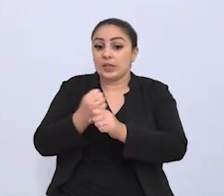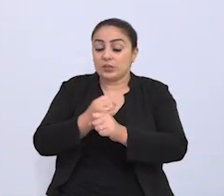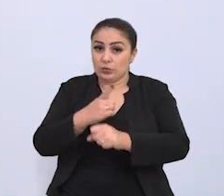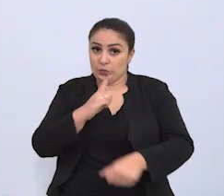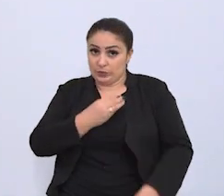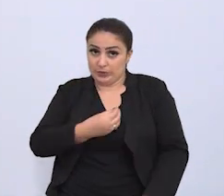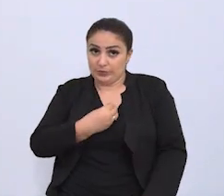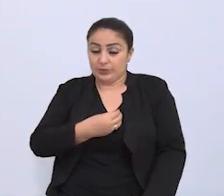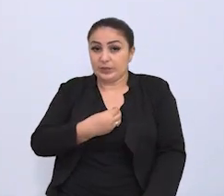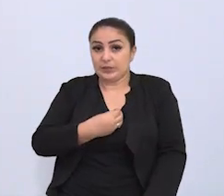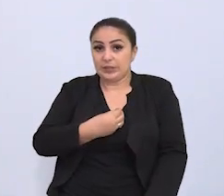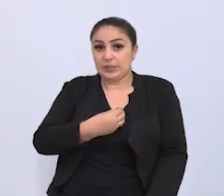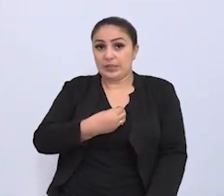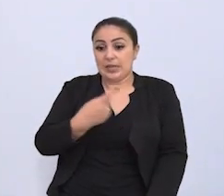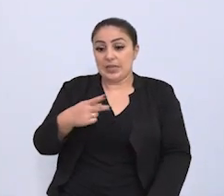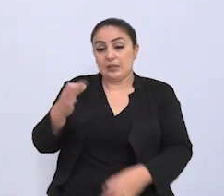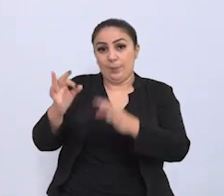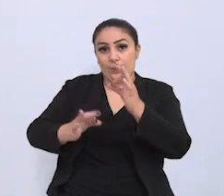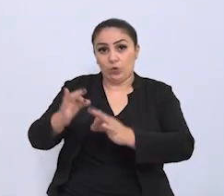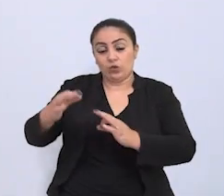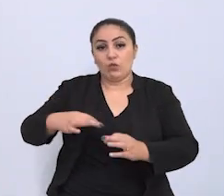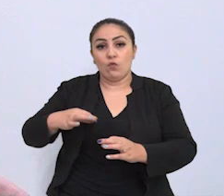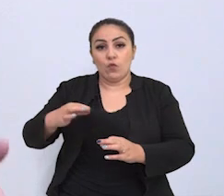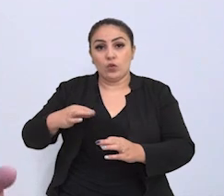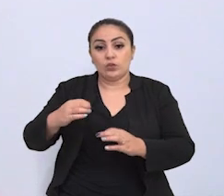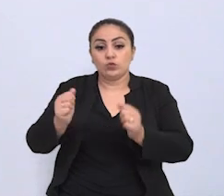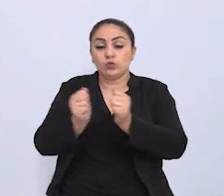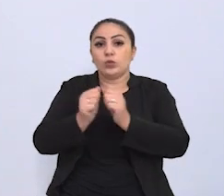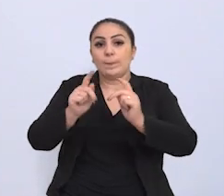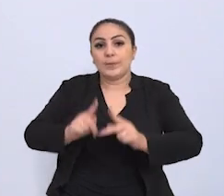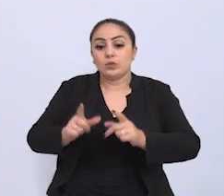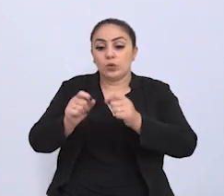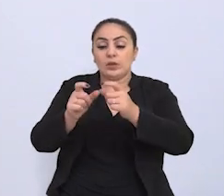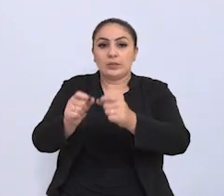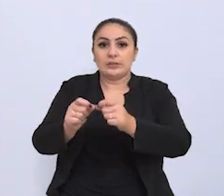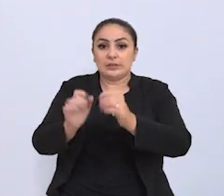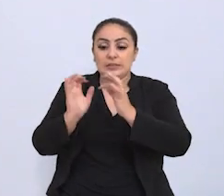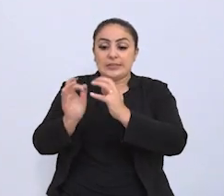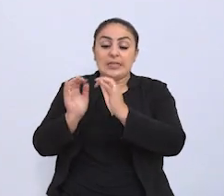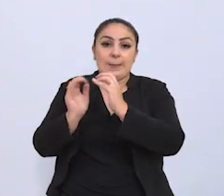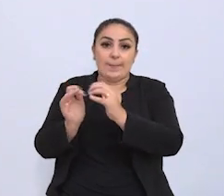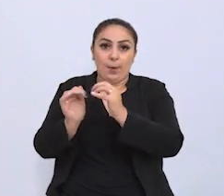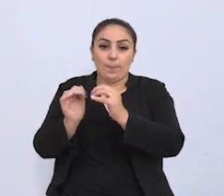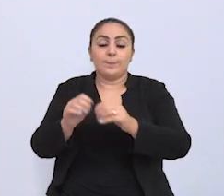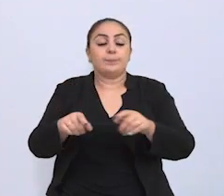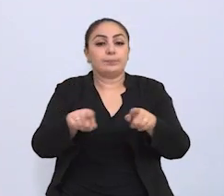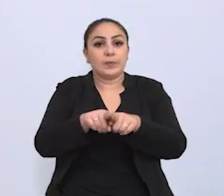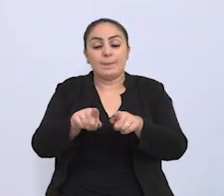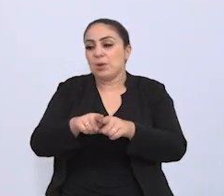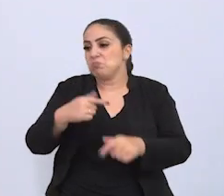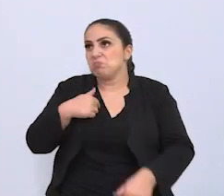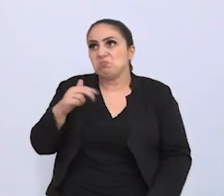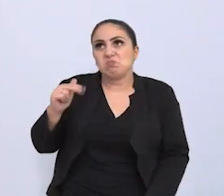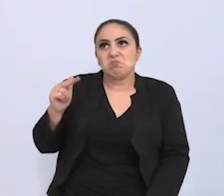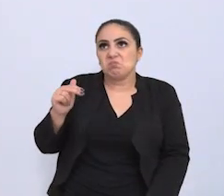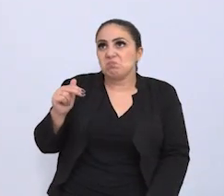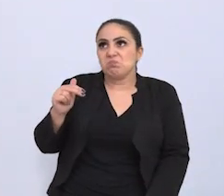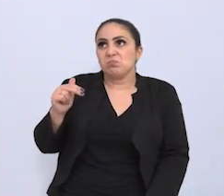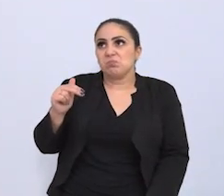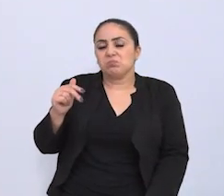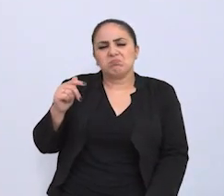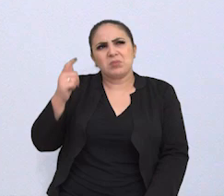anos eu tenho esse projeto de voluntariado com as pessoas com câncer cerebral e eu nunca